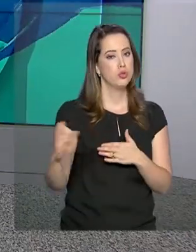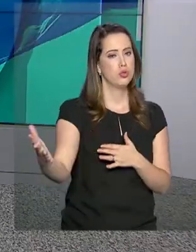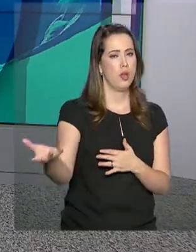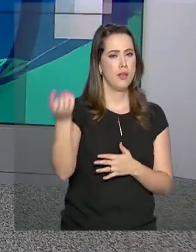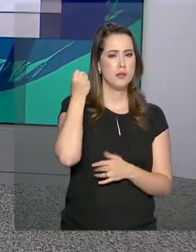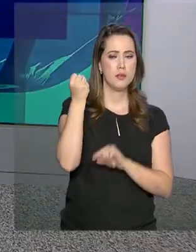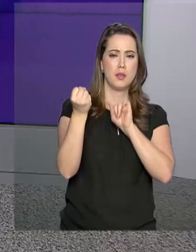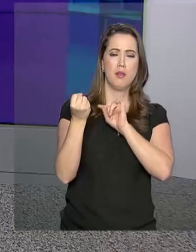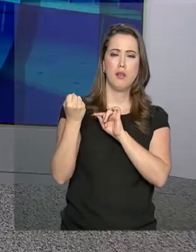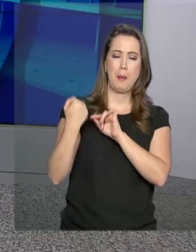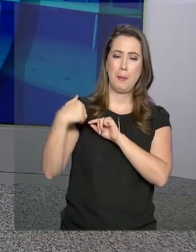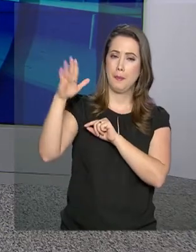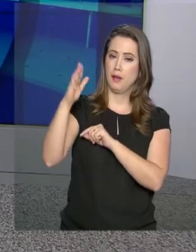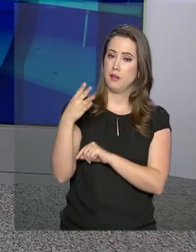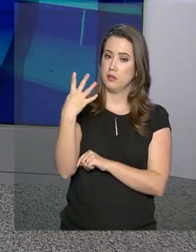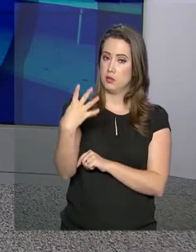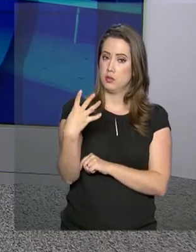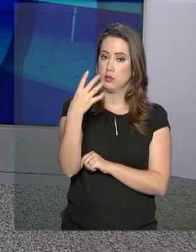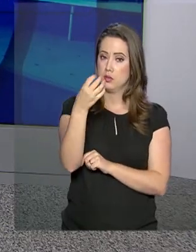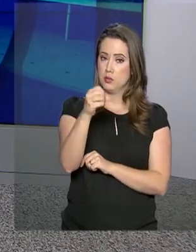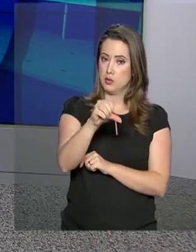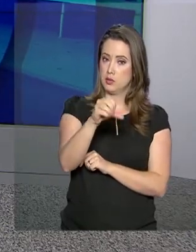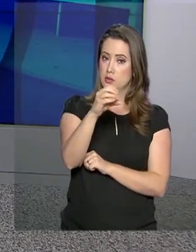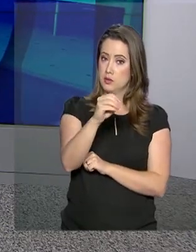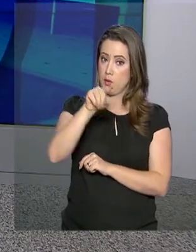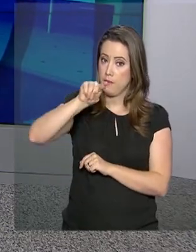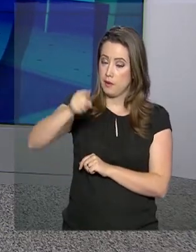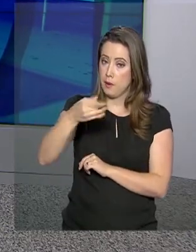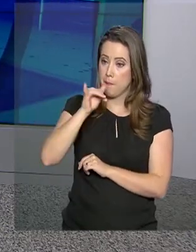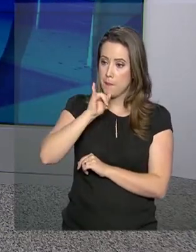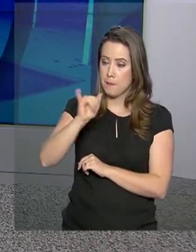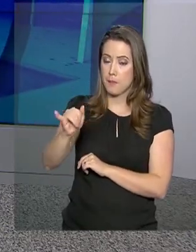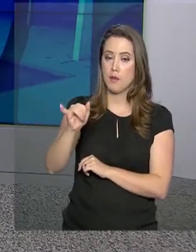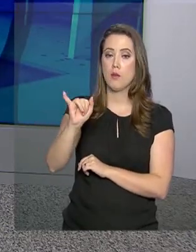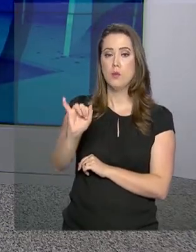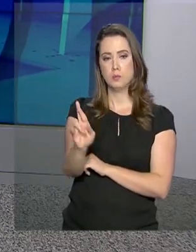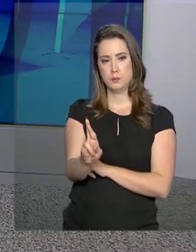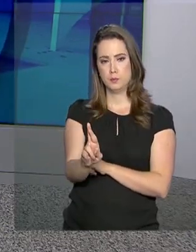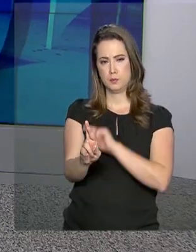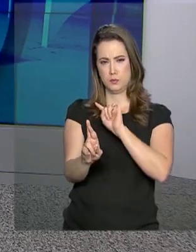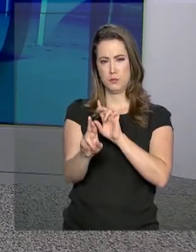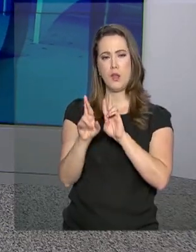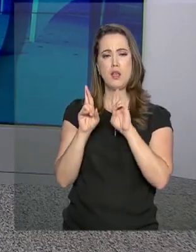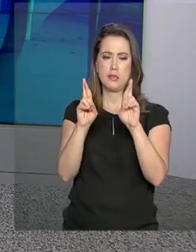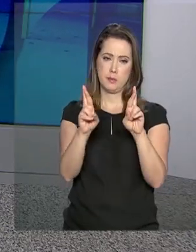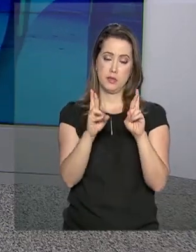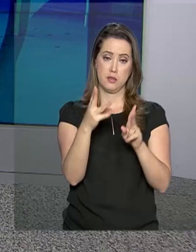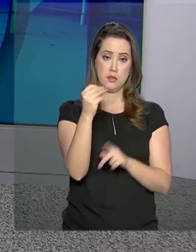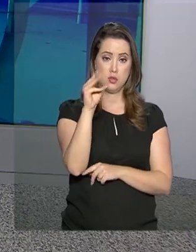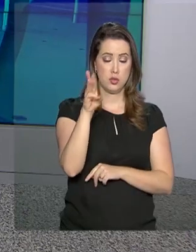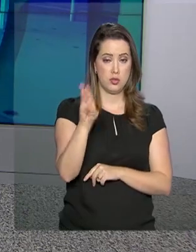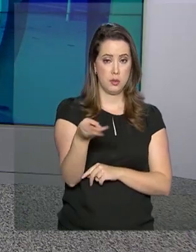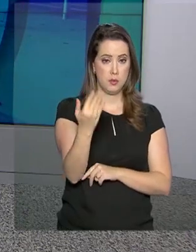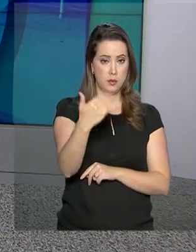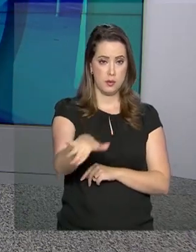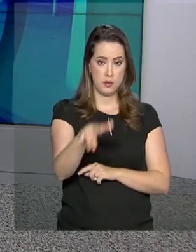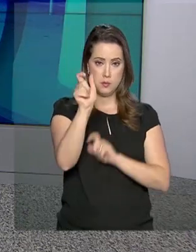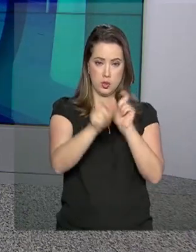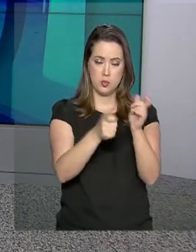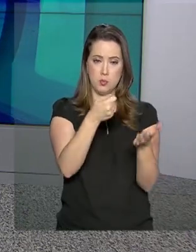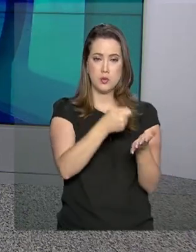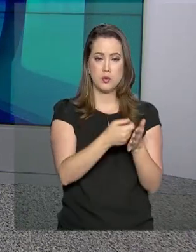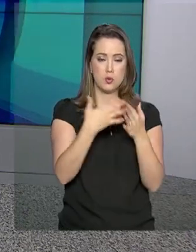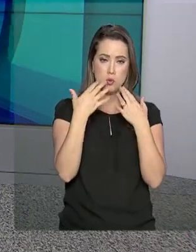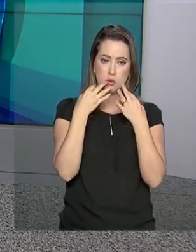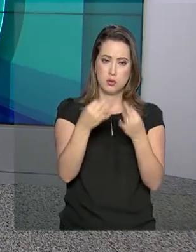recebidas mais de 490 mil declarações. A expectativa é de que 30 milhões e meio de contribuintes